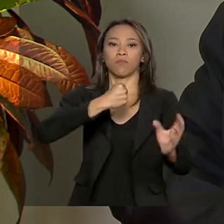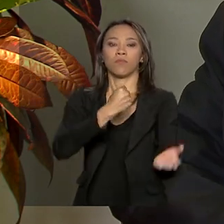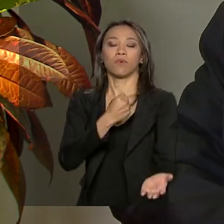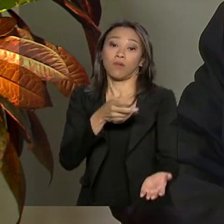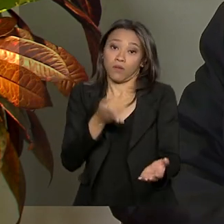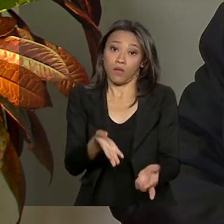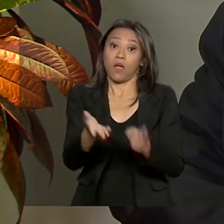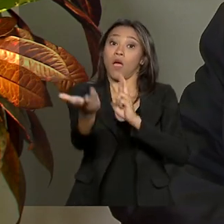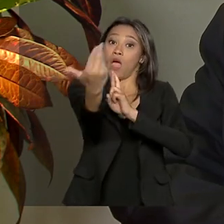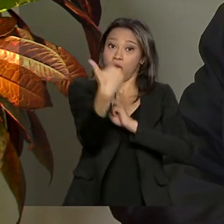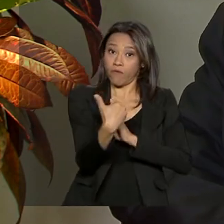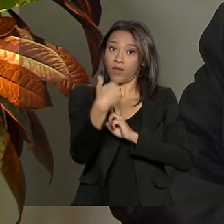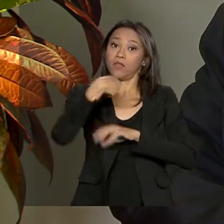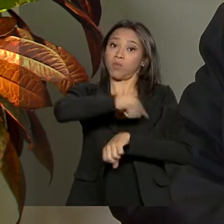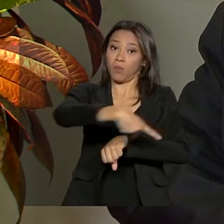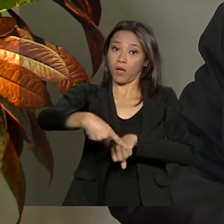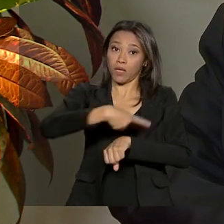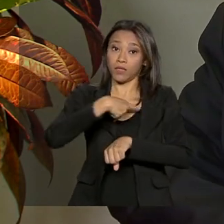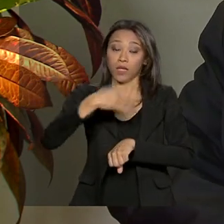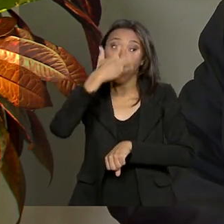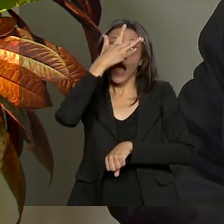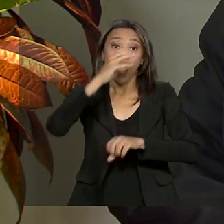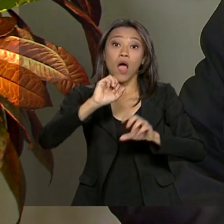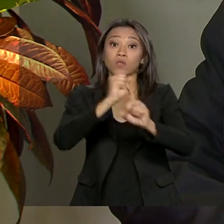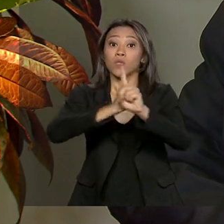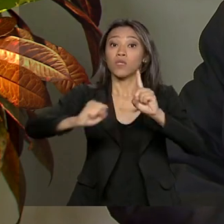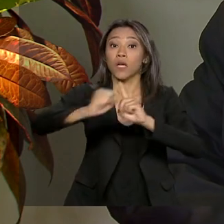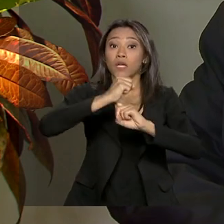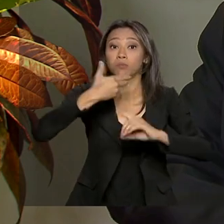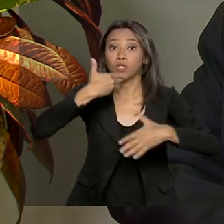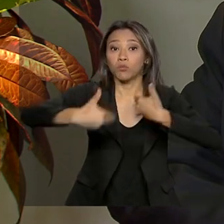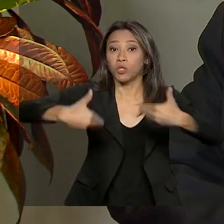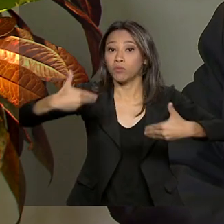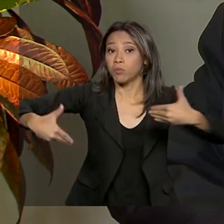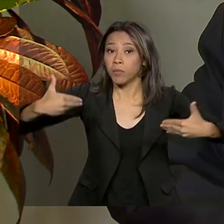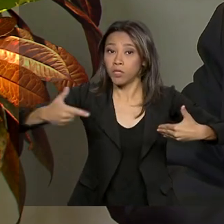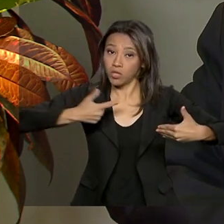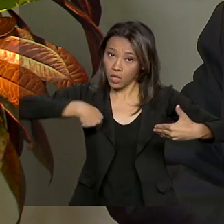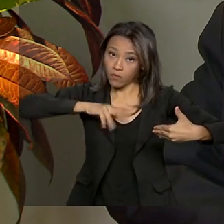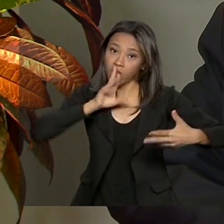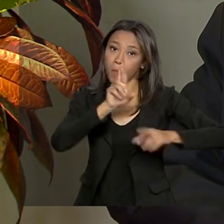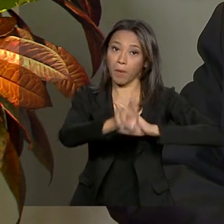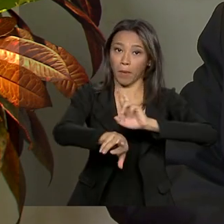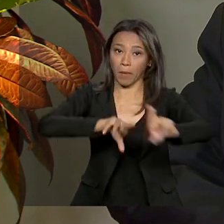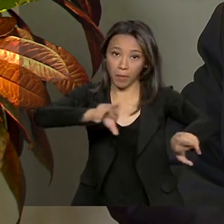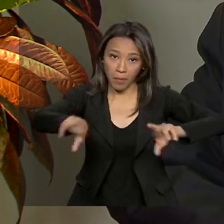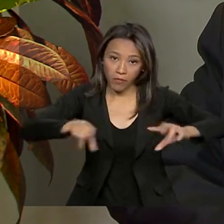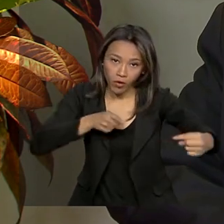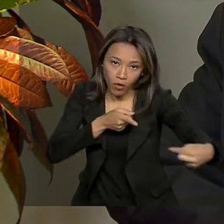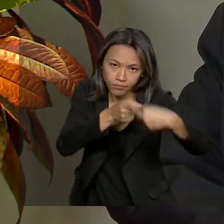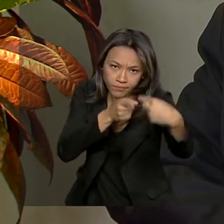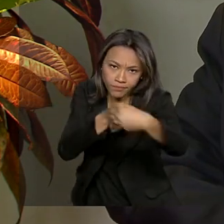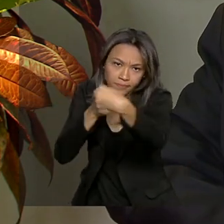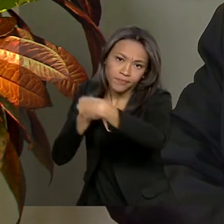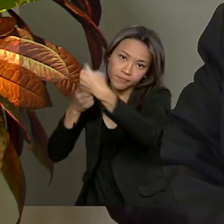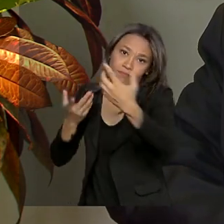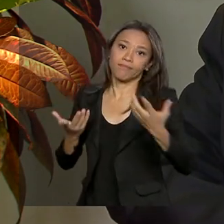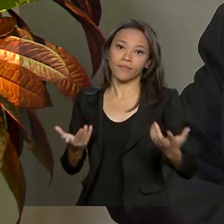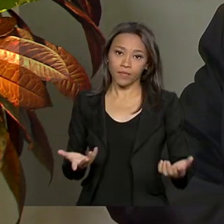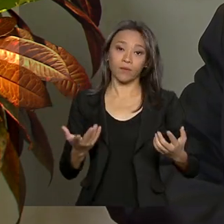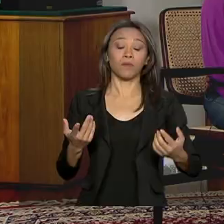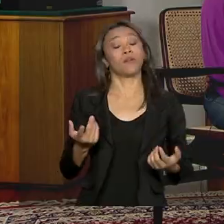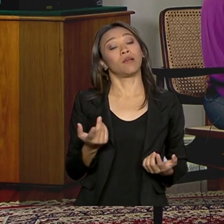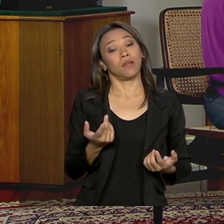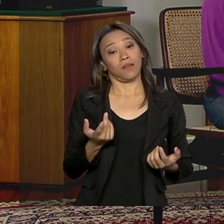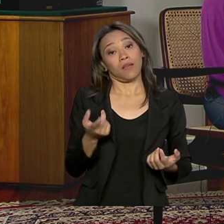começou a atender os anseios da população. Então, a eleição dele foi alguma coisa que podemos dizer para